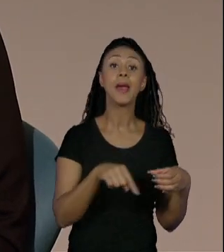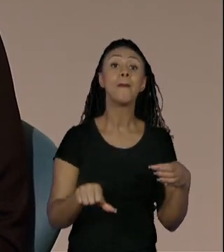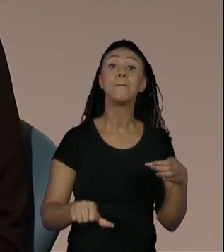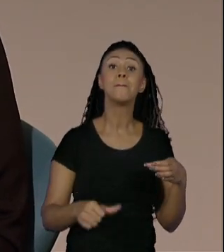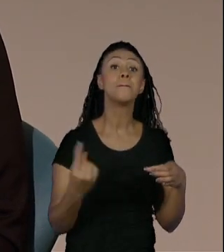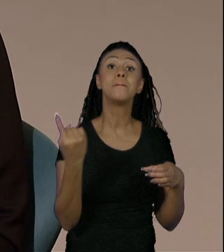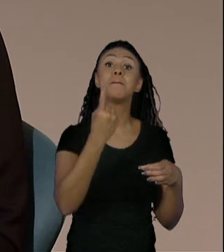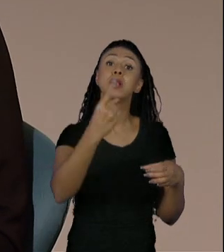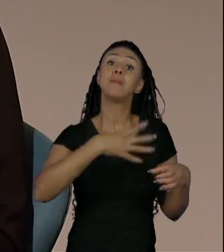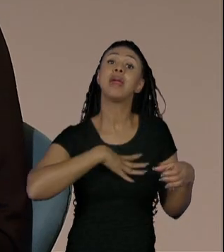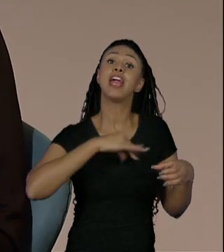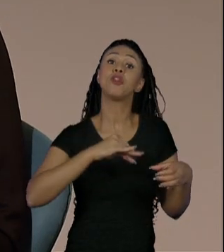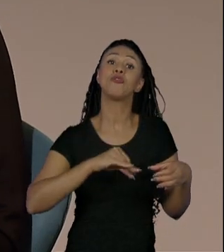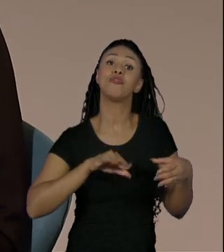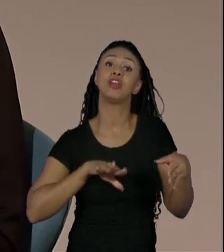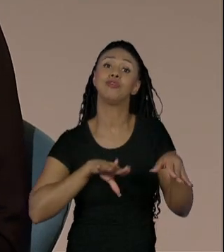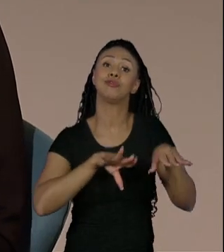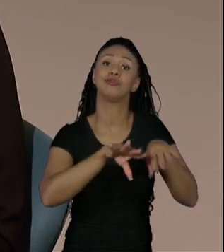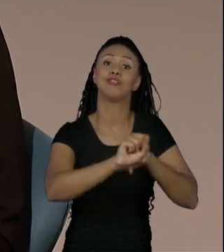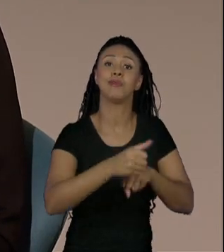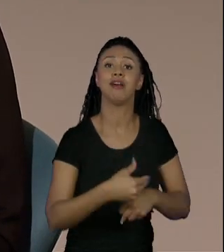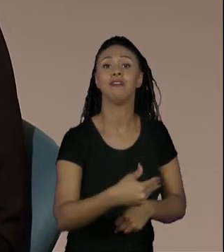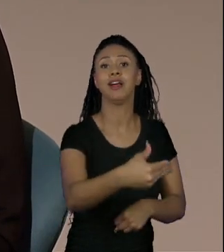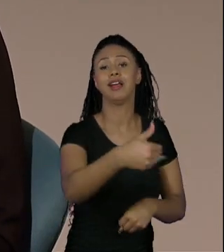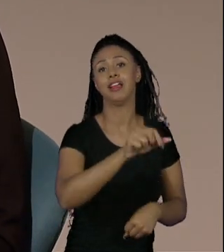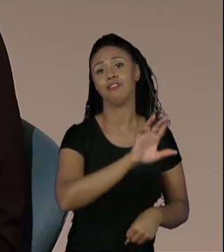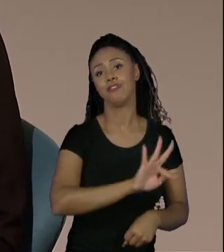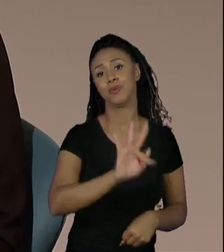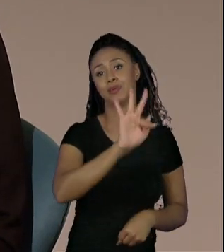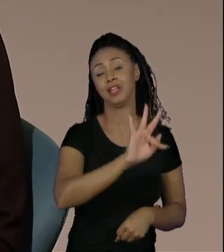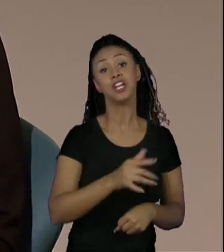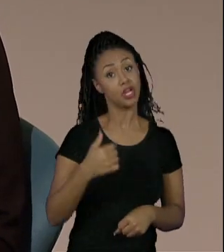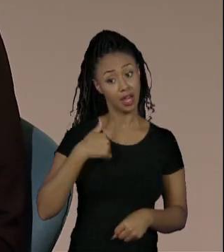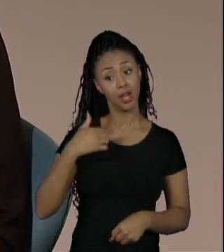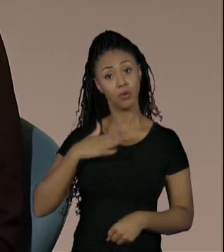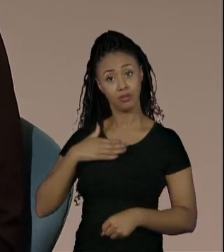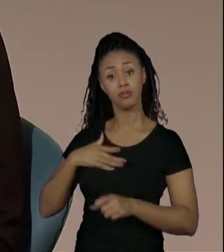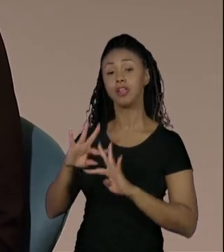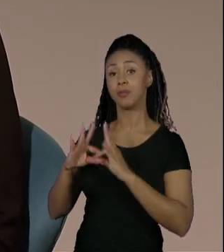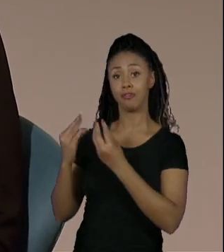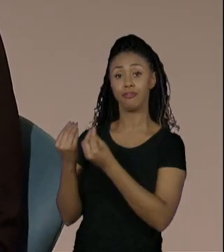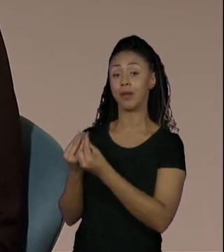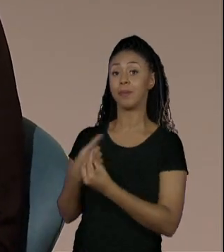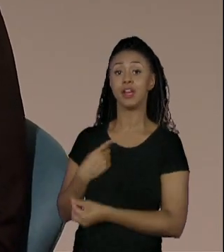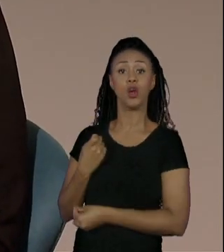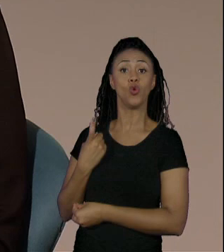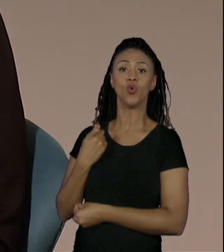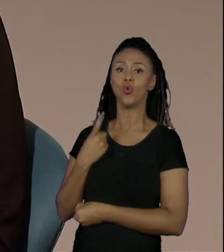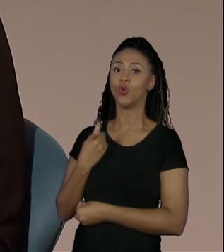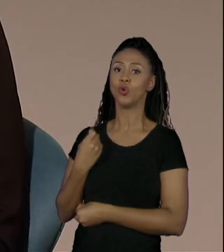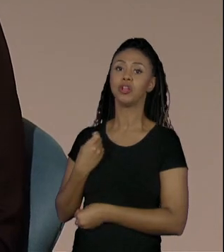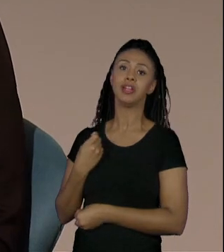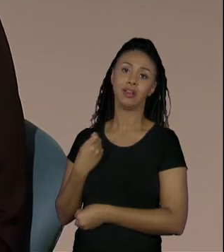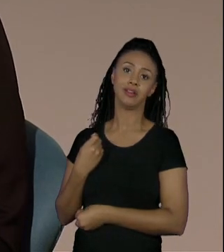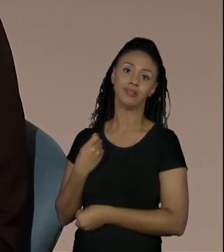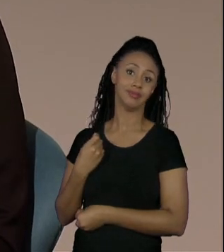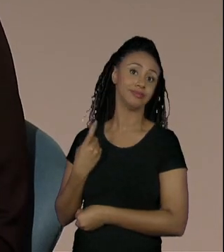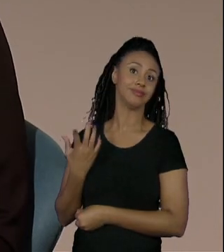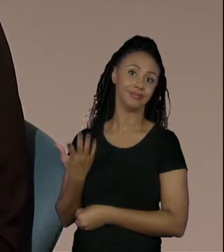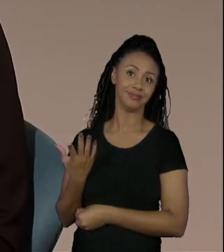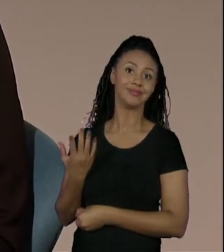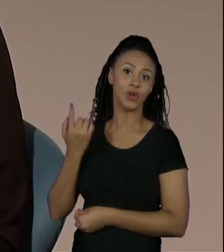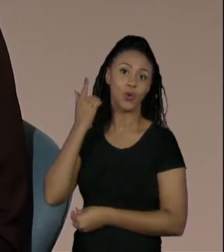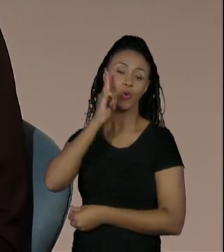que está cursando o ensino superior hoje. Eu fui a primeira e única pessoa da minha família,